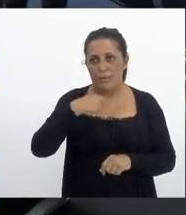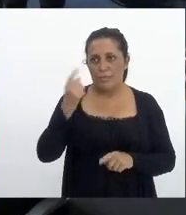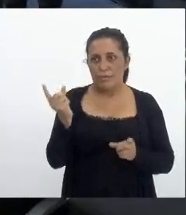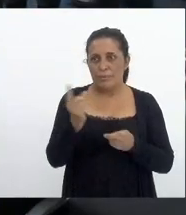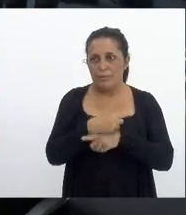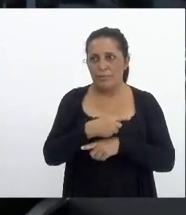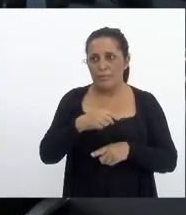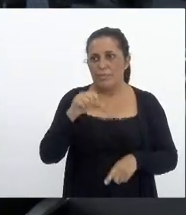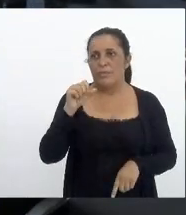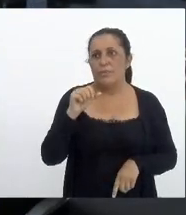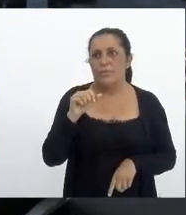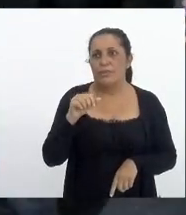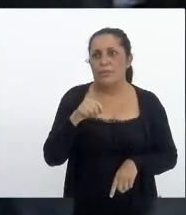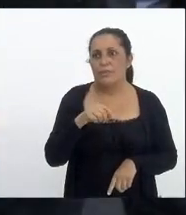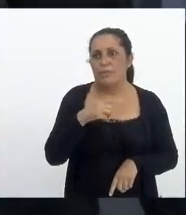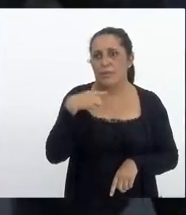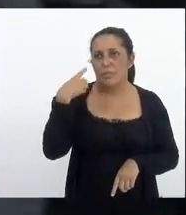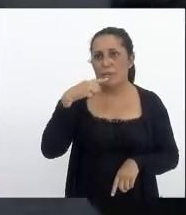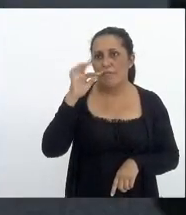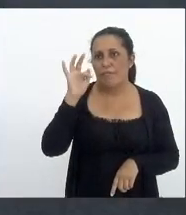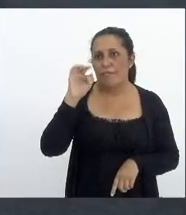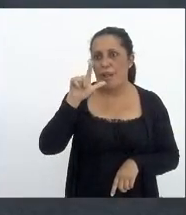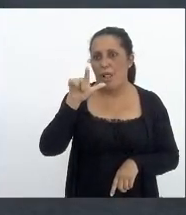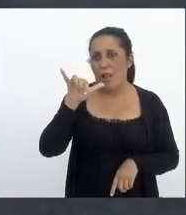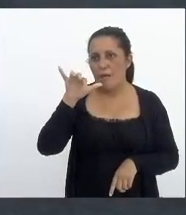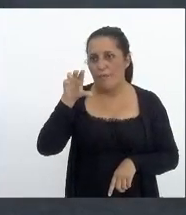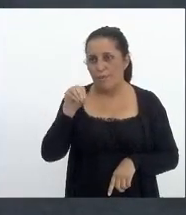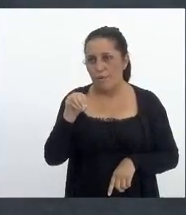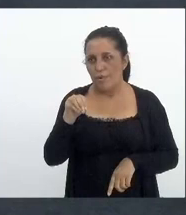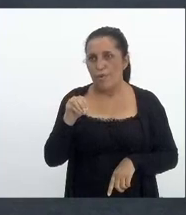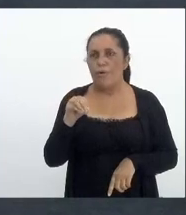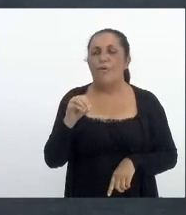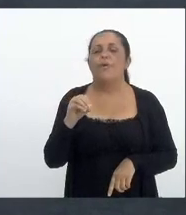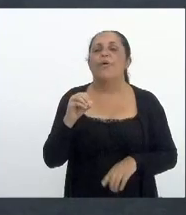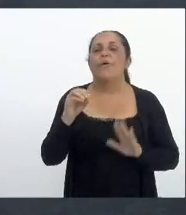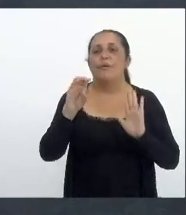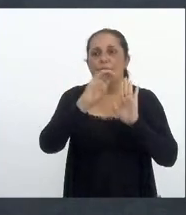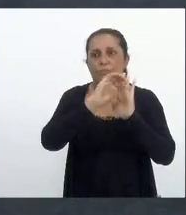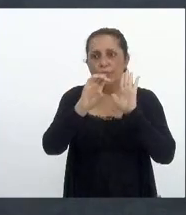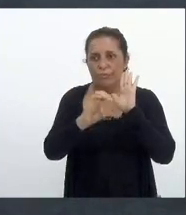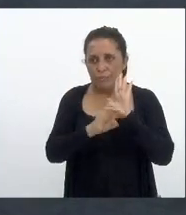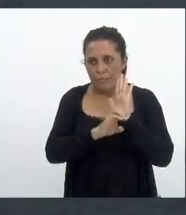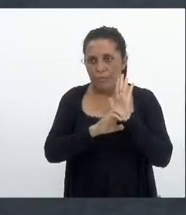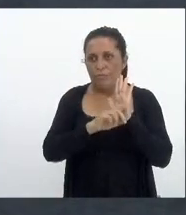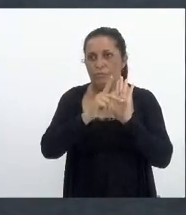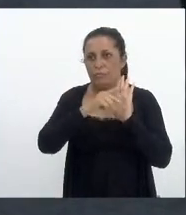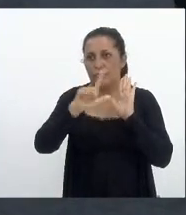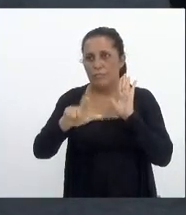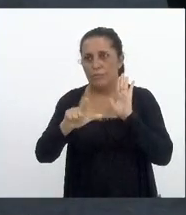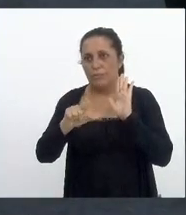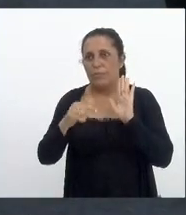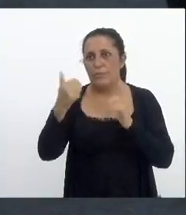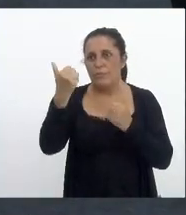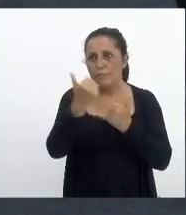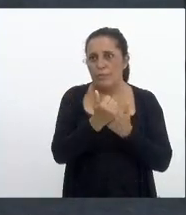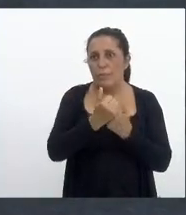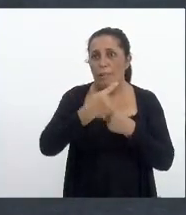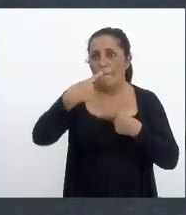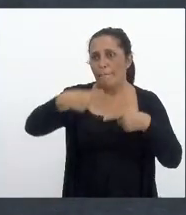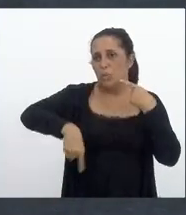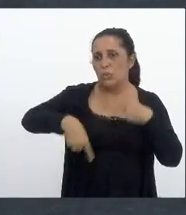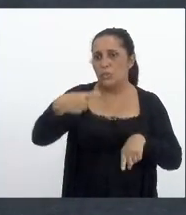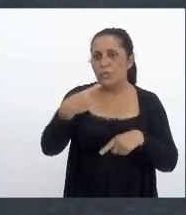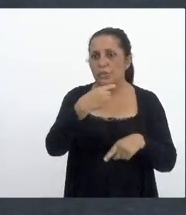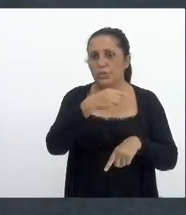Serafini parecer da comissão de educação projeto de lei 4153 2021 institui a política estadual de apoio